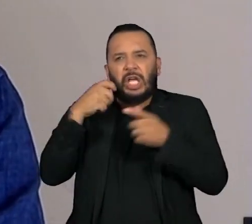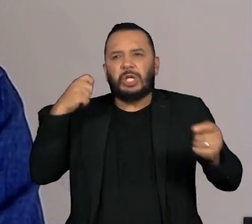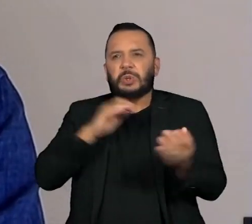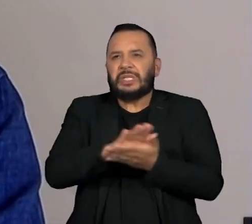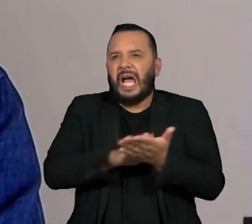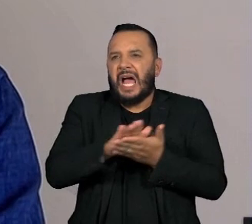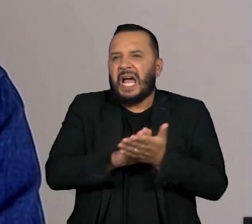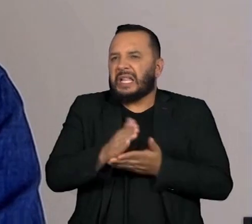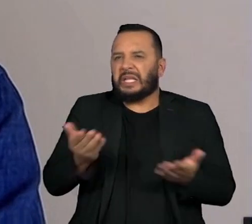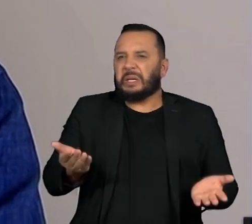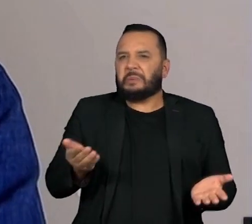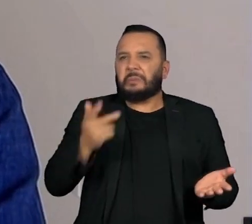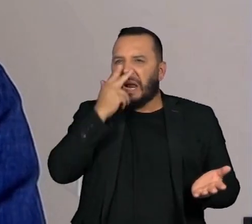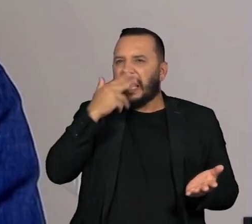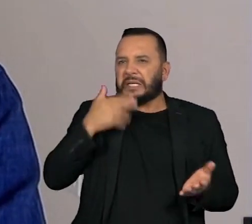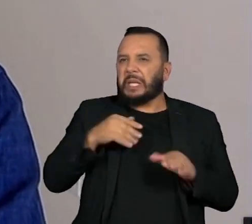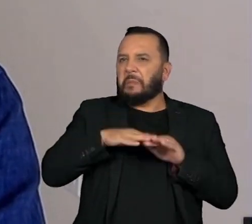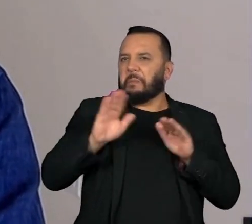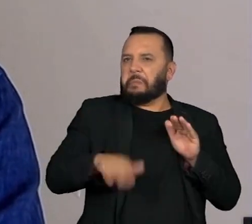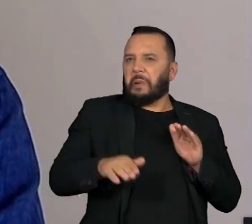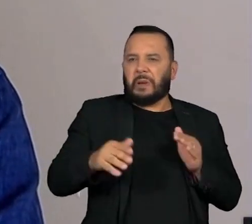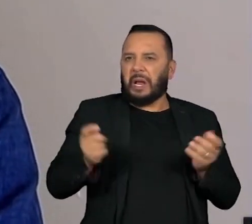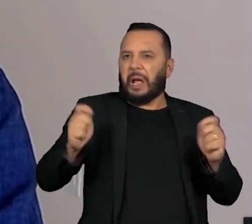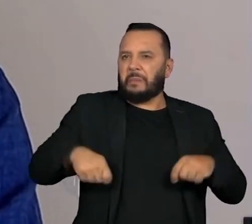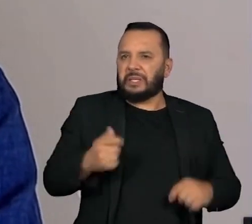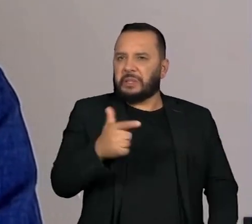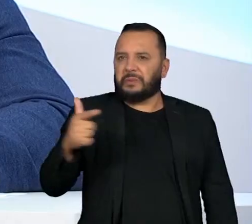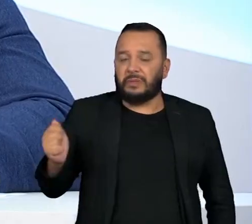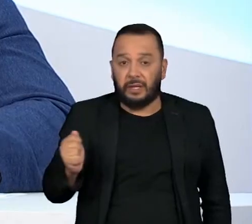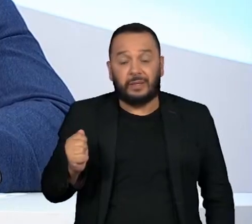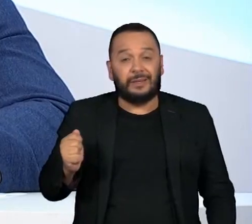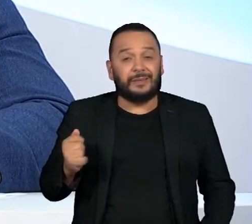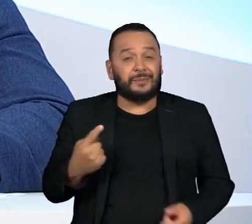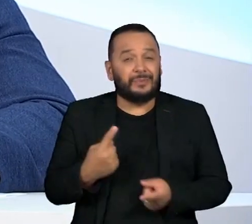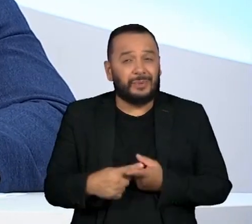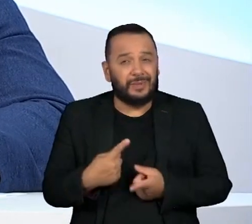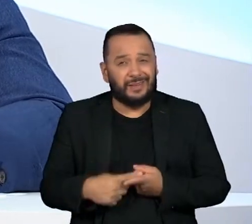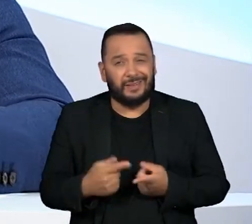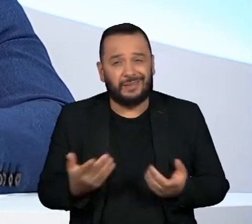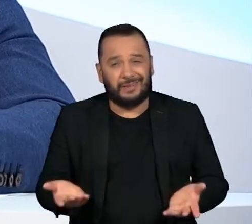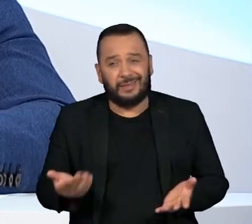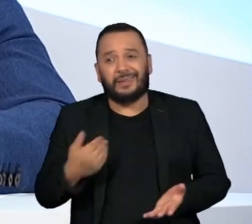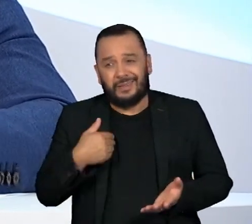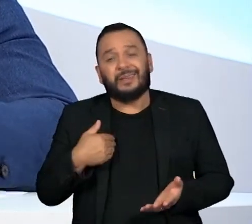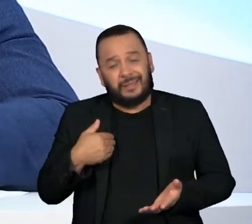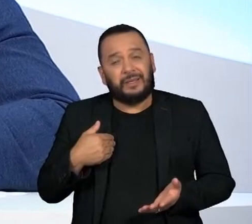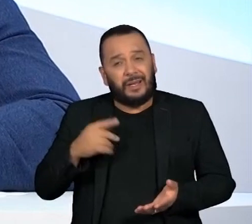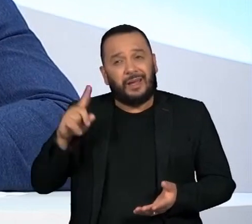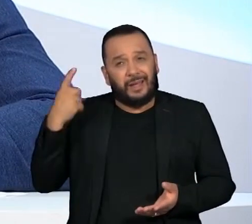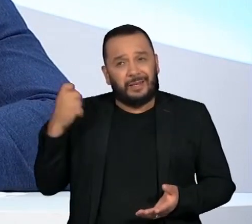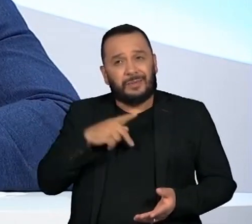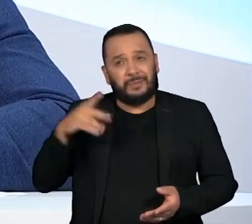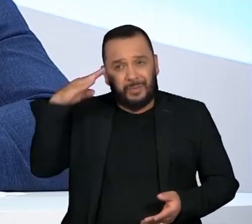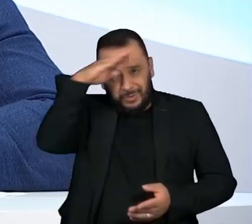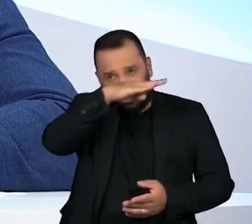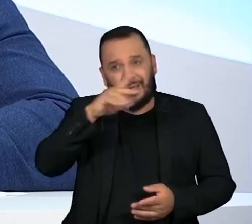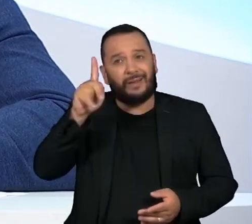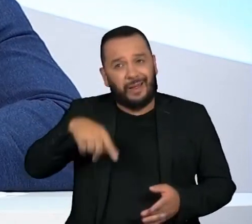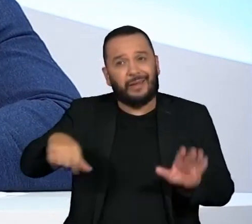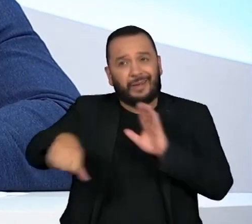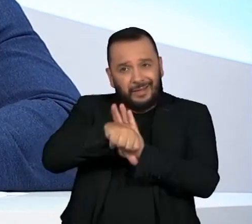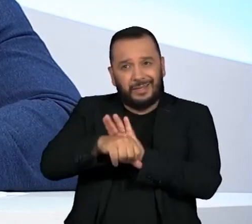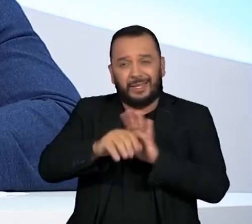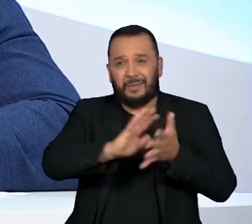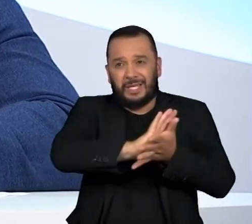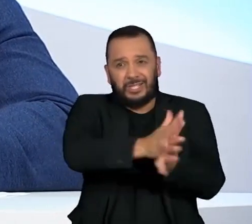receio em reconhecer, por exemplo, que o ex-presidente tenha participado, seja de um crime de genocídio, seja de um crime de perseguição